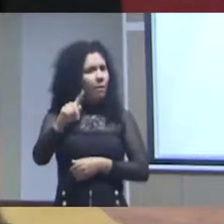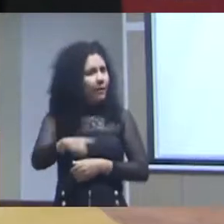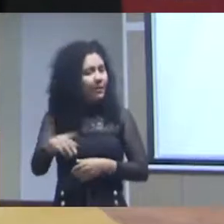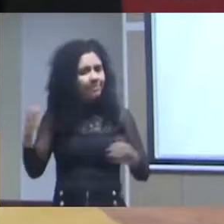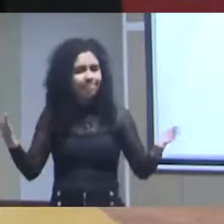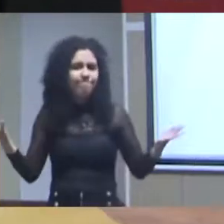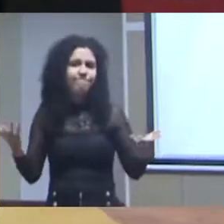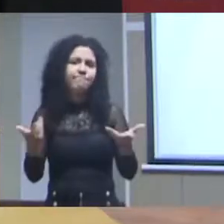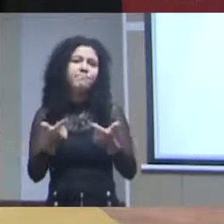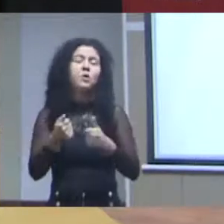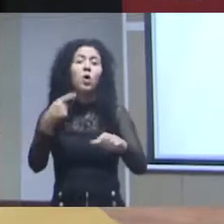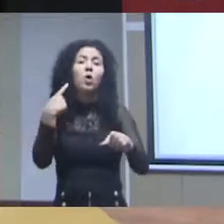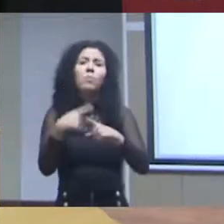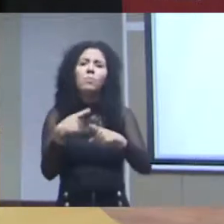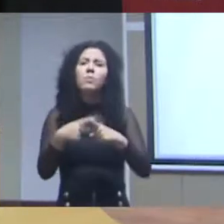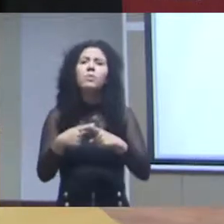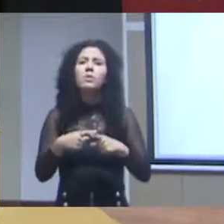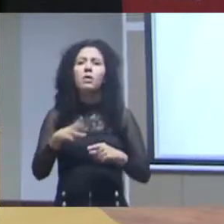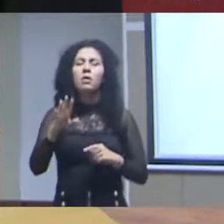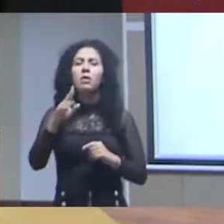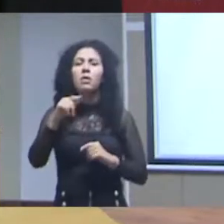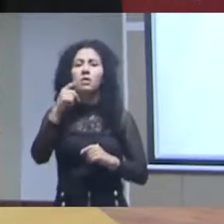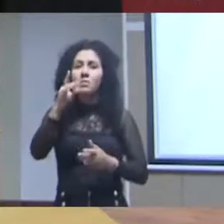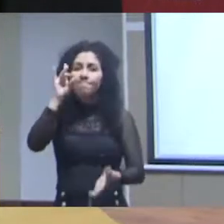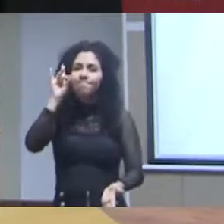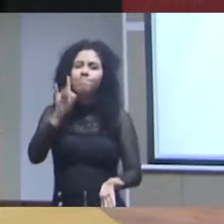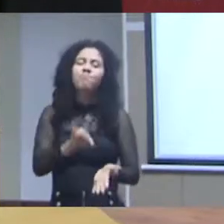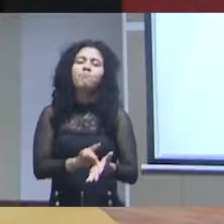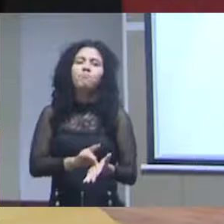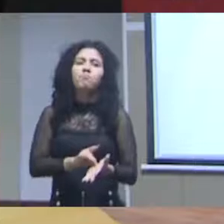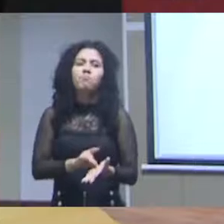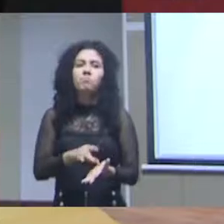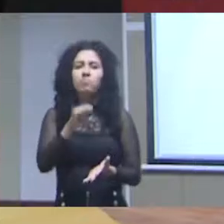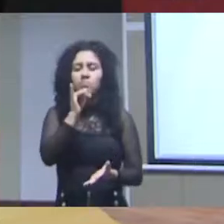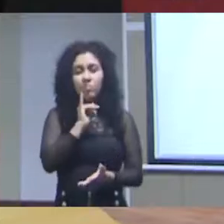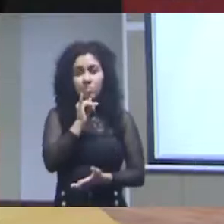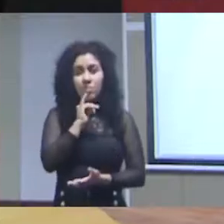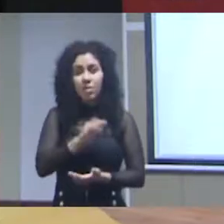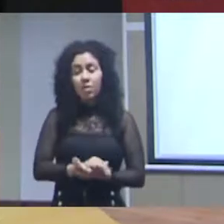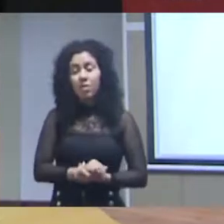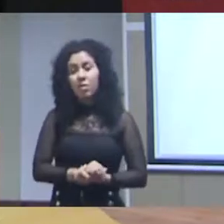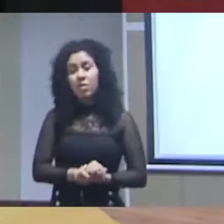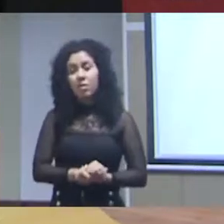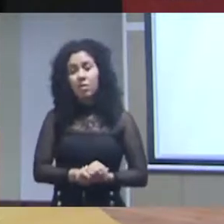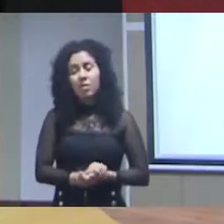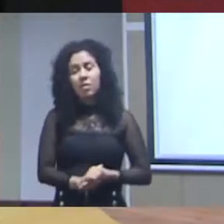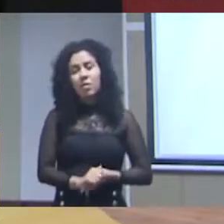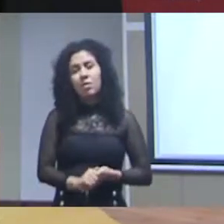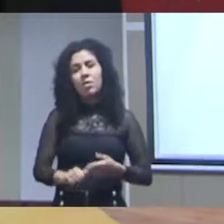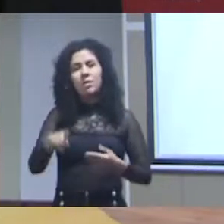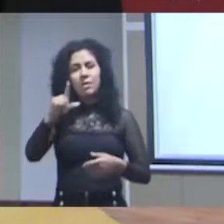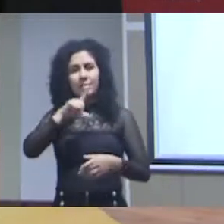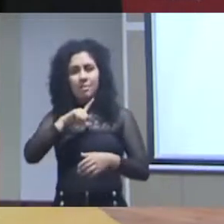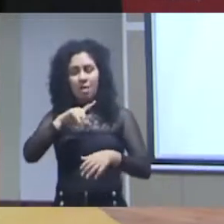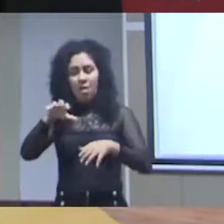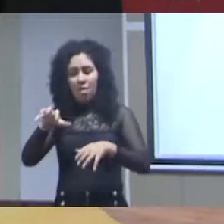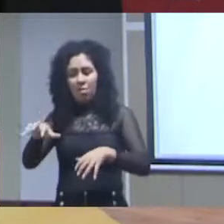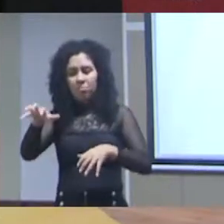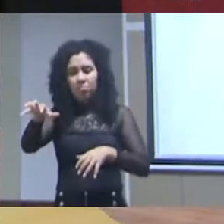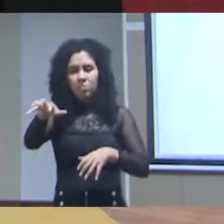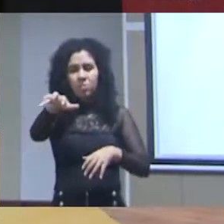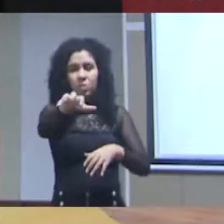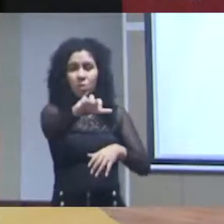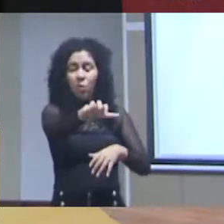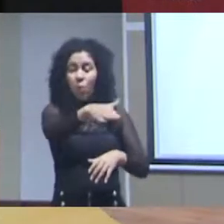porque é revolucionário isso de fato você ter as instituições públicas pensando